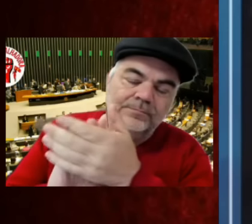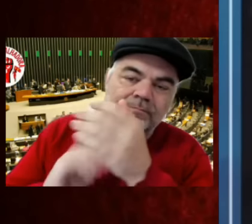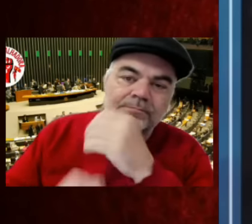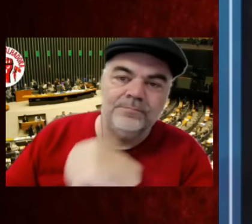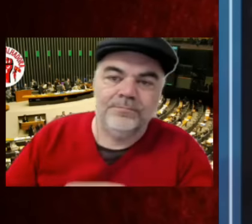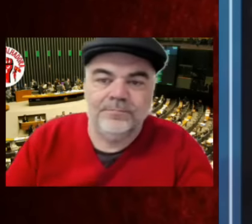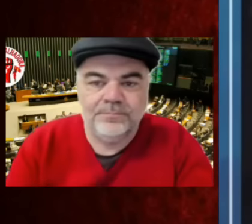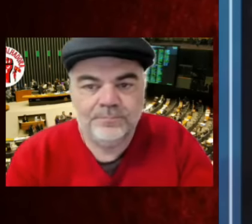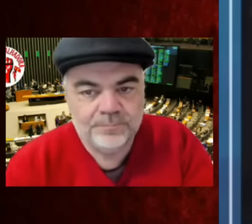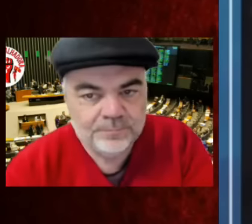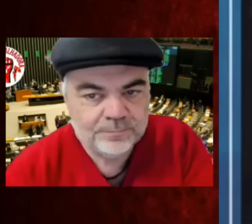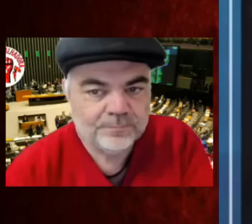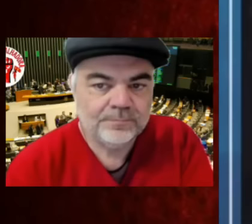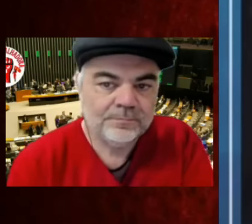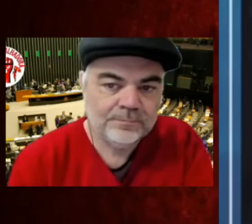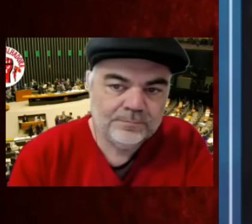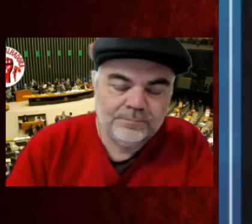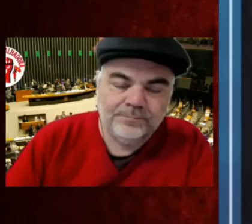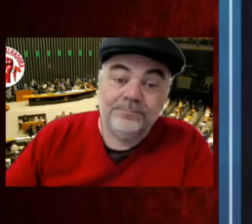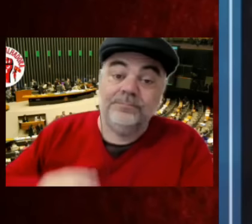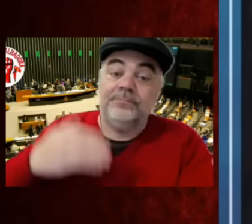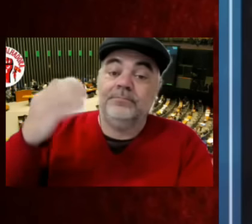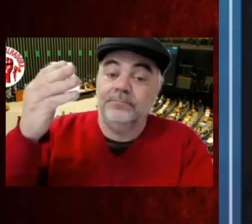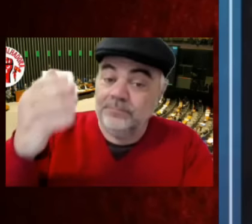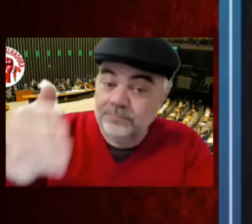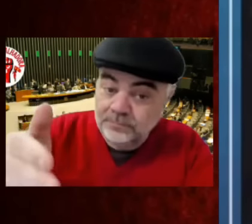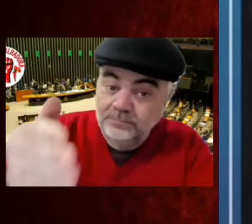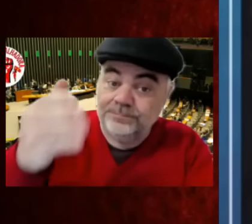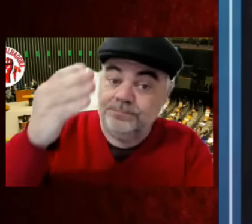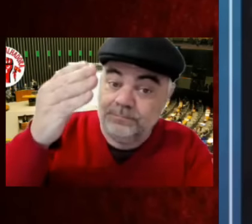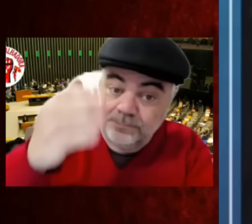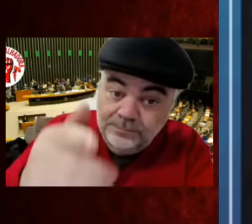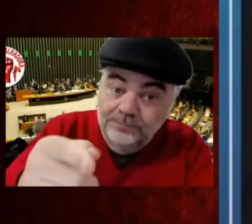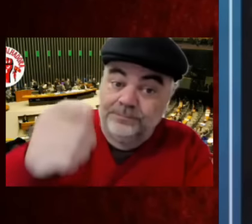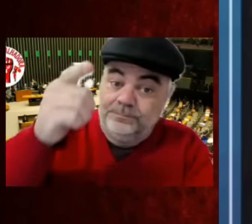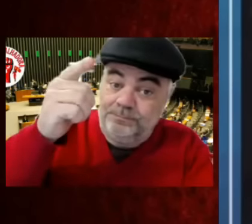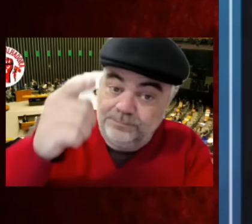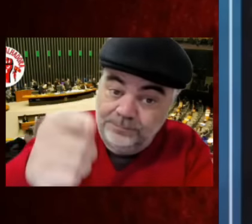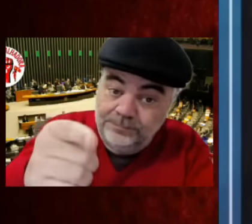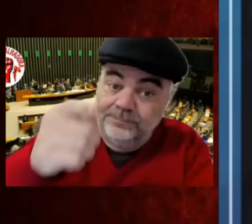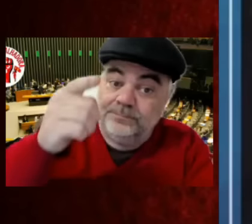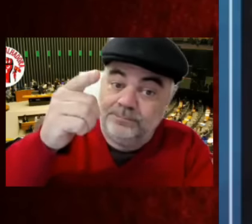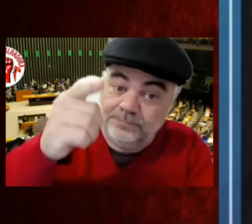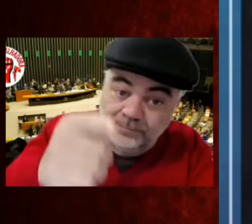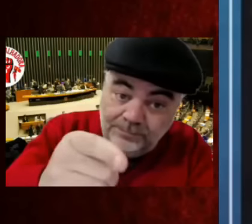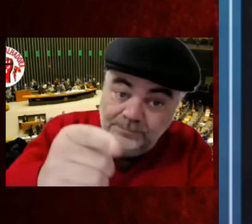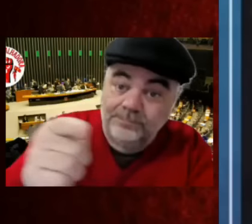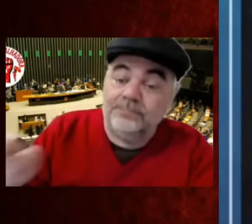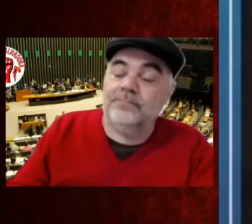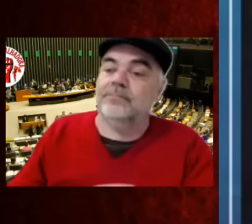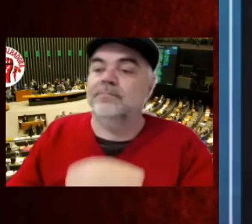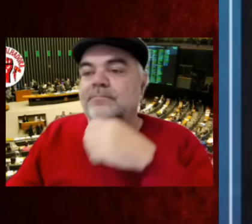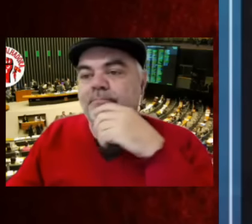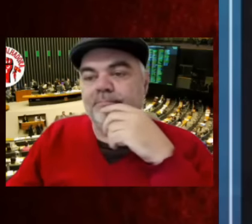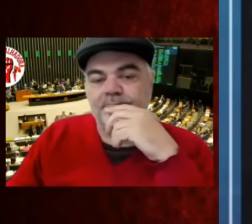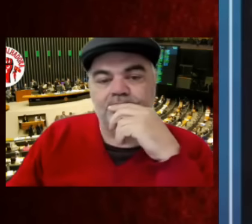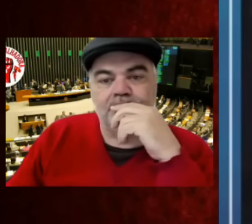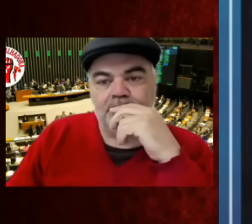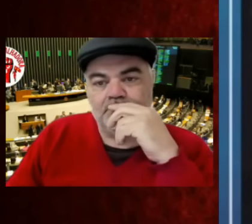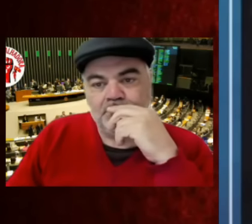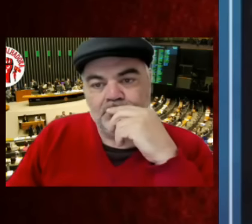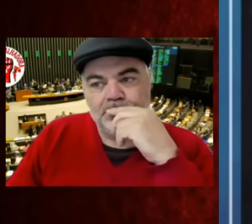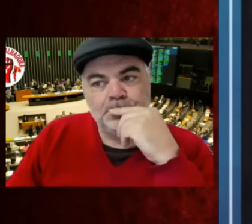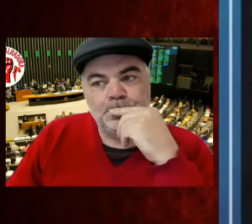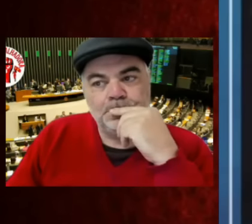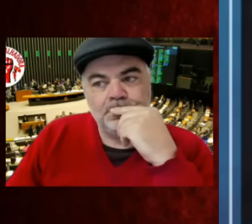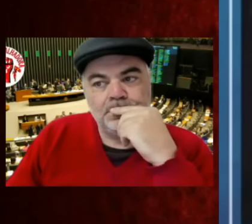O mercado, quem é o mercado? Especulador, financeiro, banqueiro! E eles sabem o que eles estão fazendo.